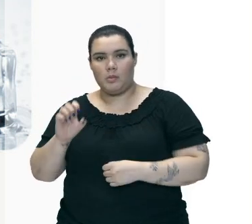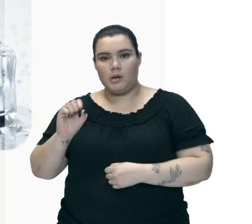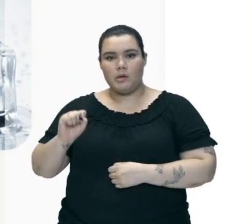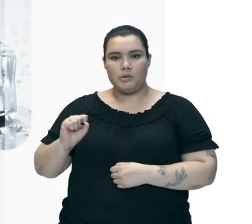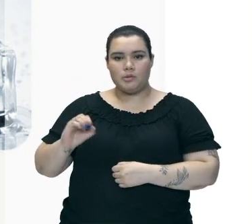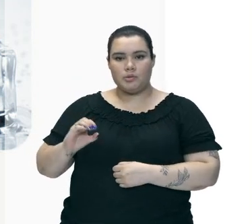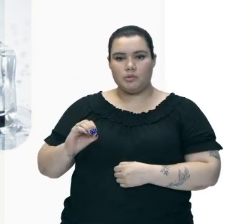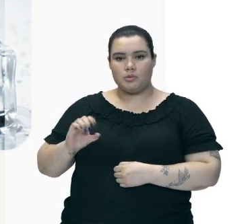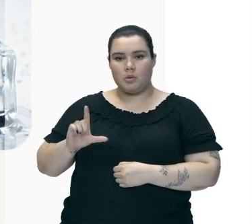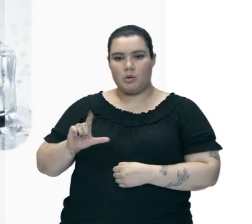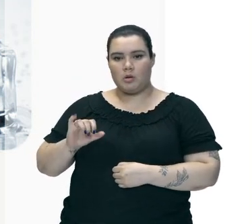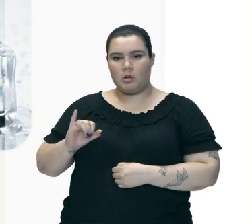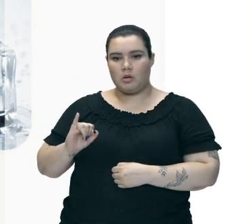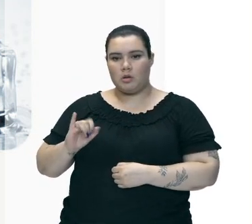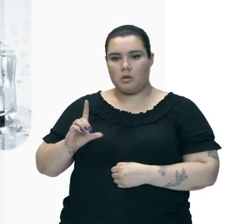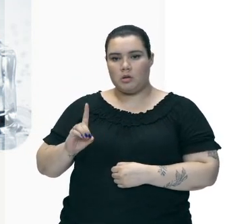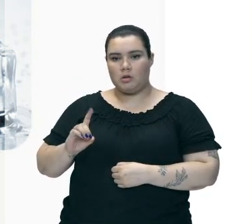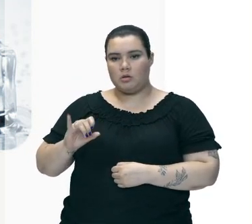Solidificação